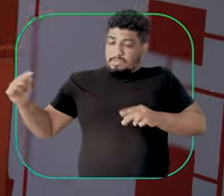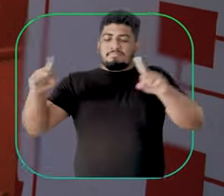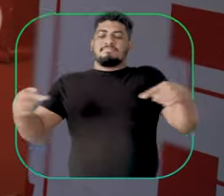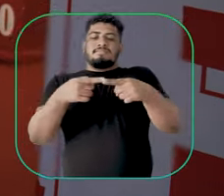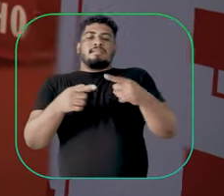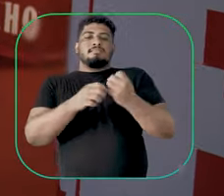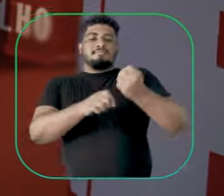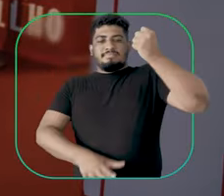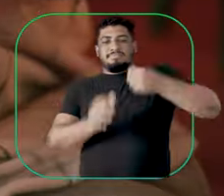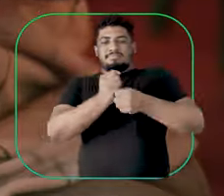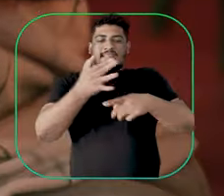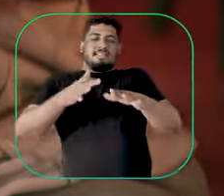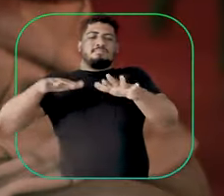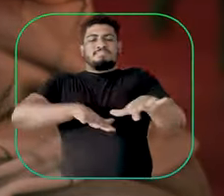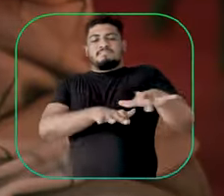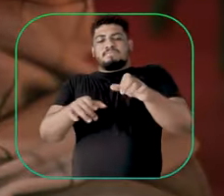de rua. Música